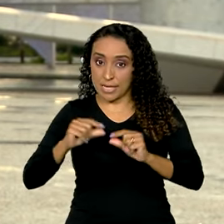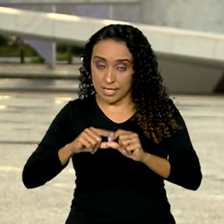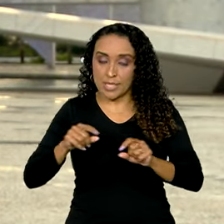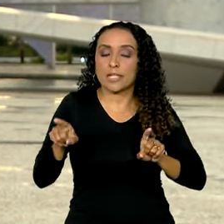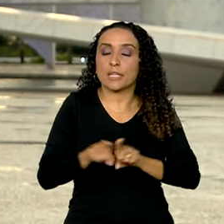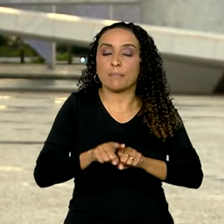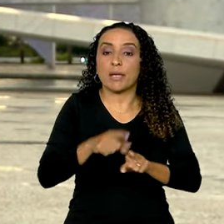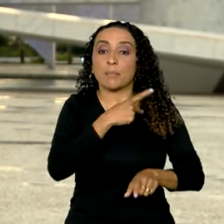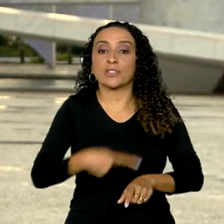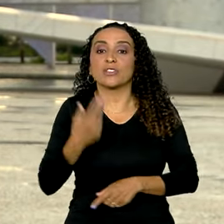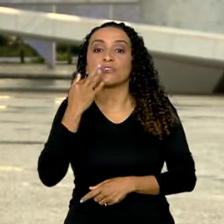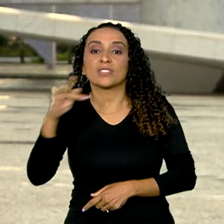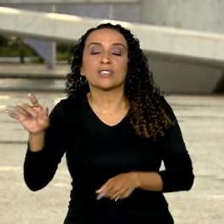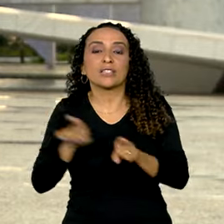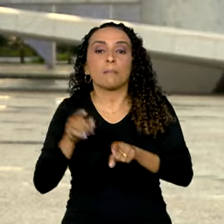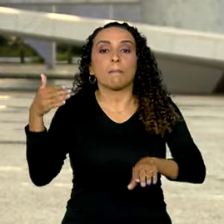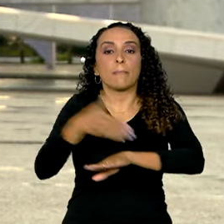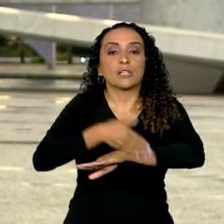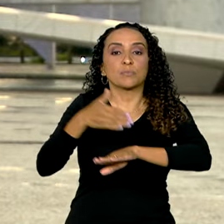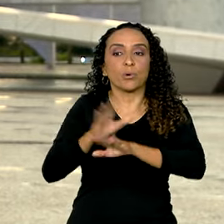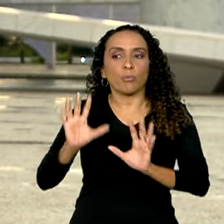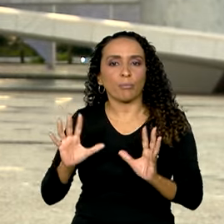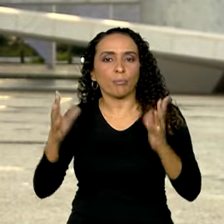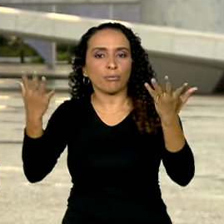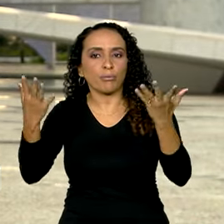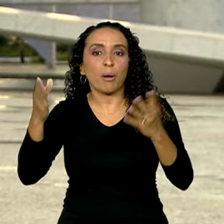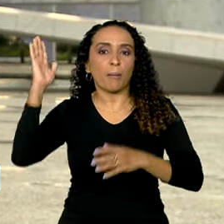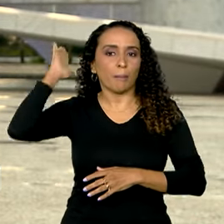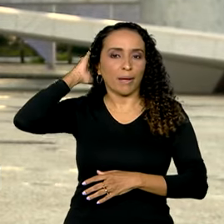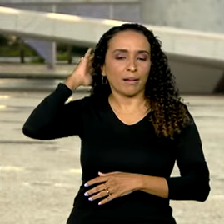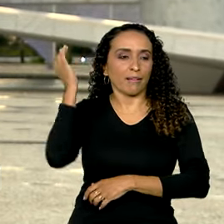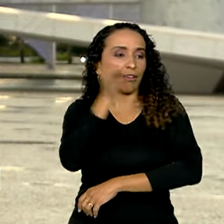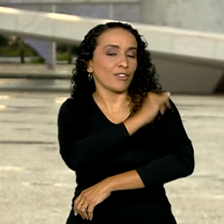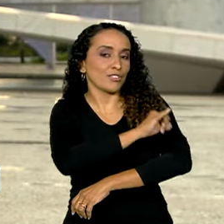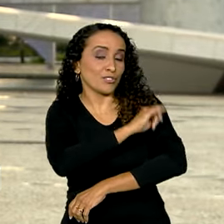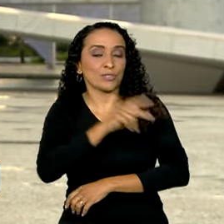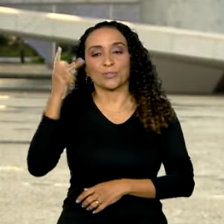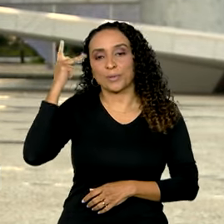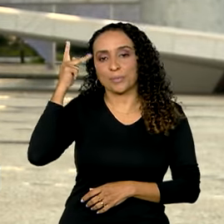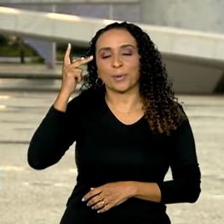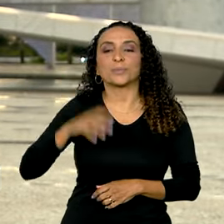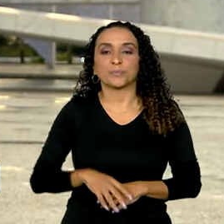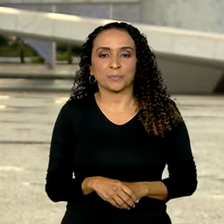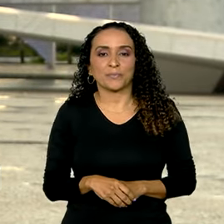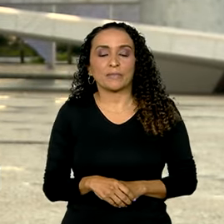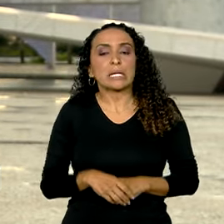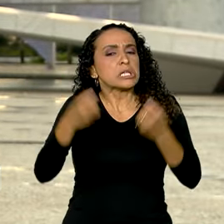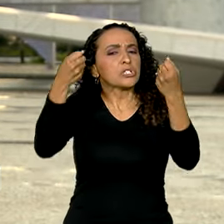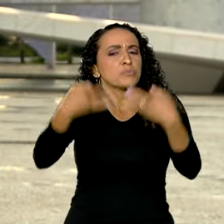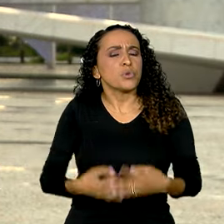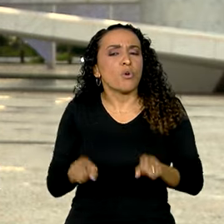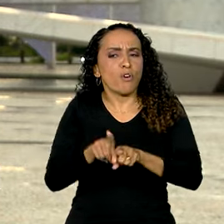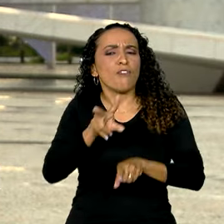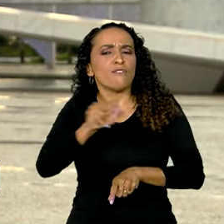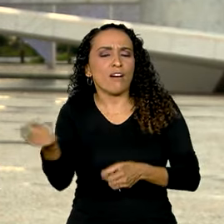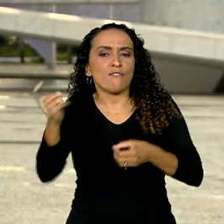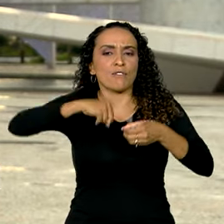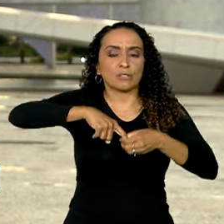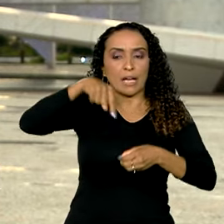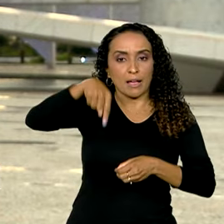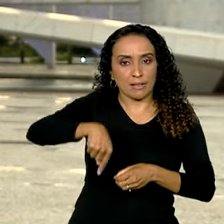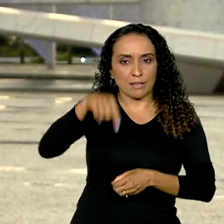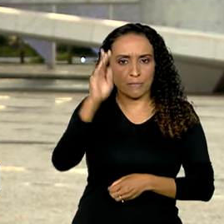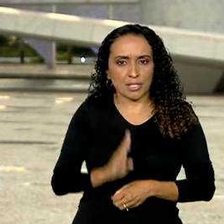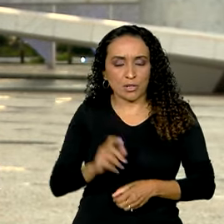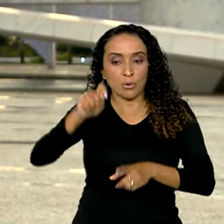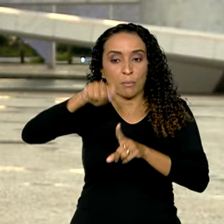o presidente francês também participou de eventos em Belém, Rio de Janeiro e São Paulo. Disse que retorna ao Brasil em novembro,